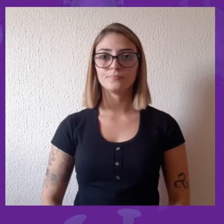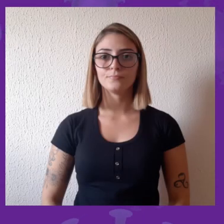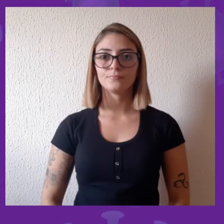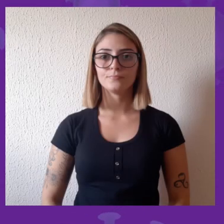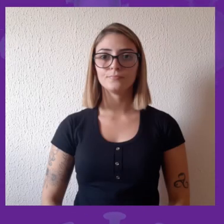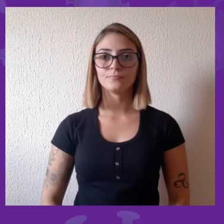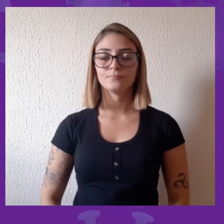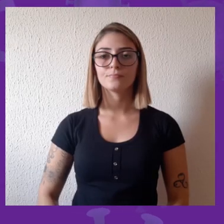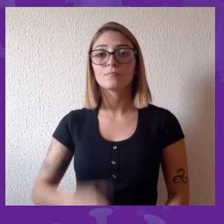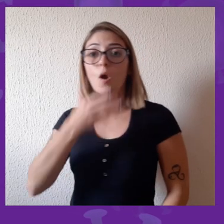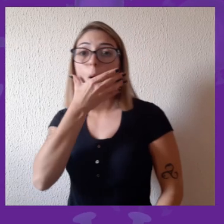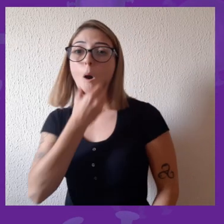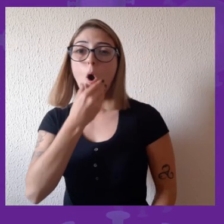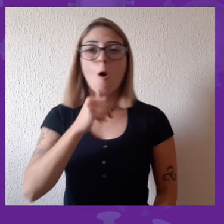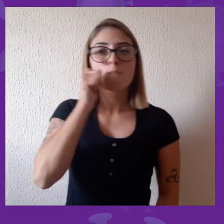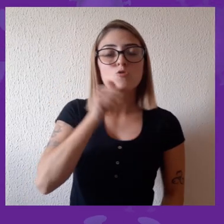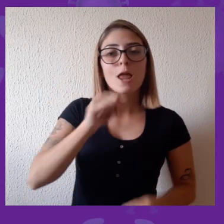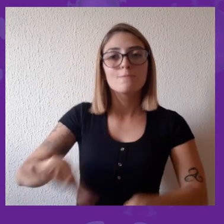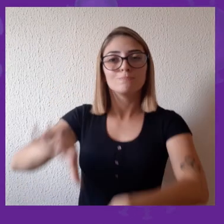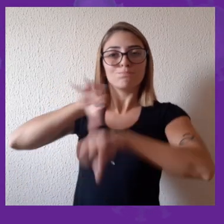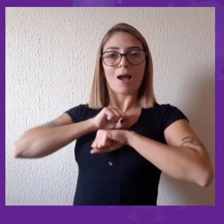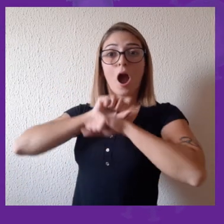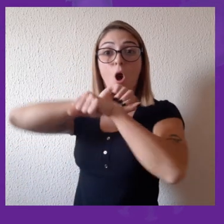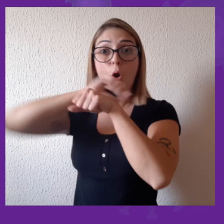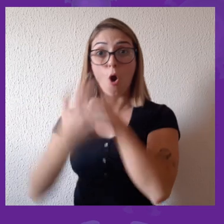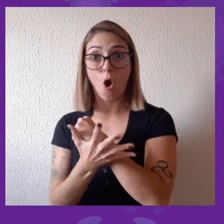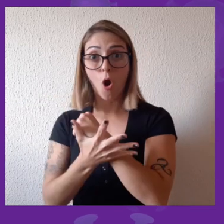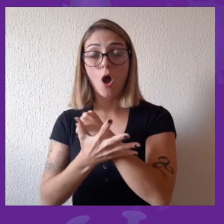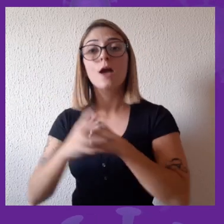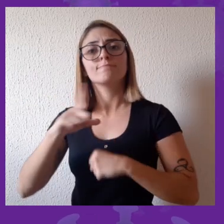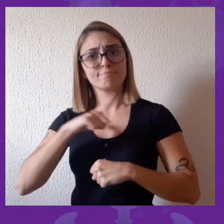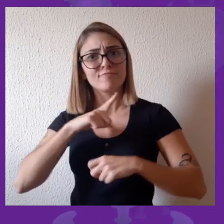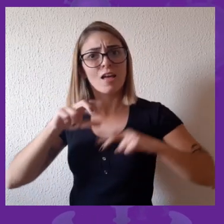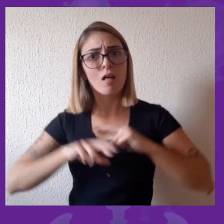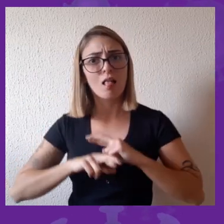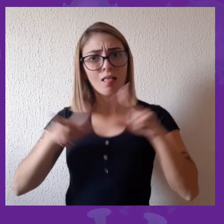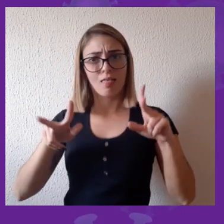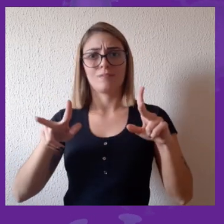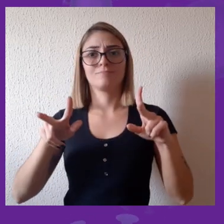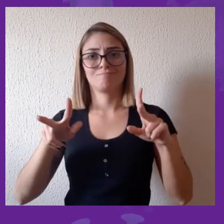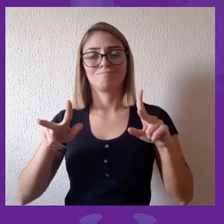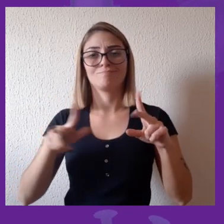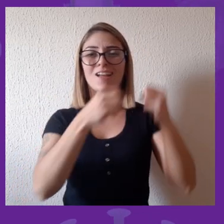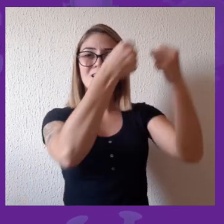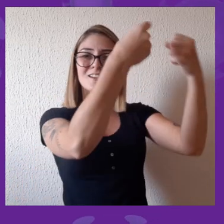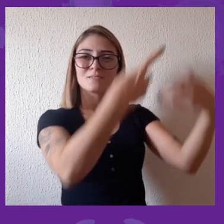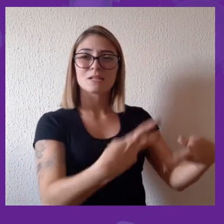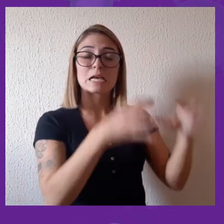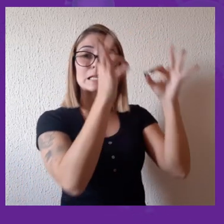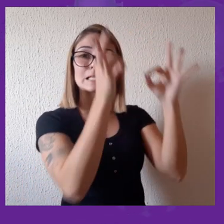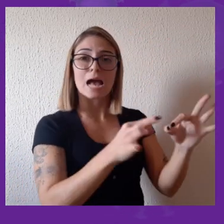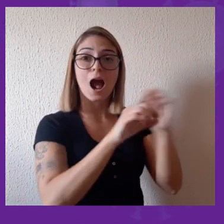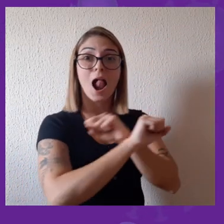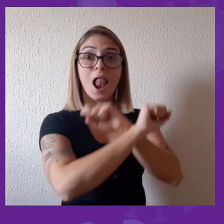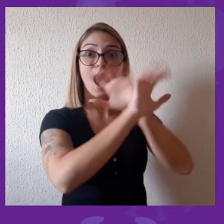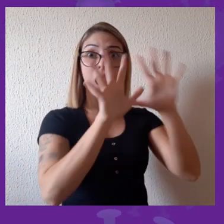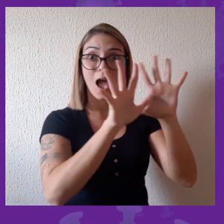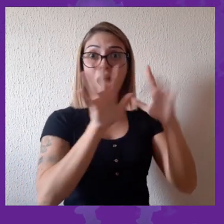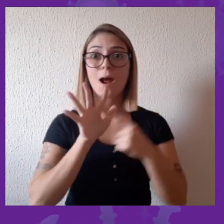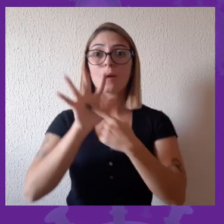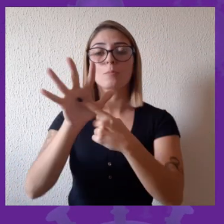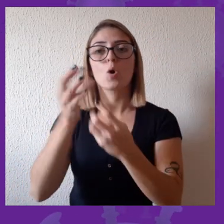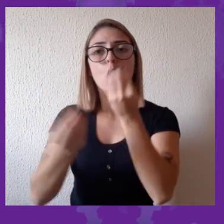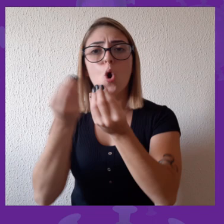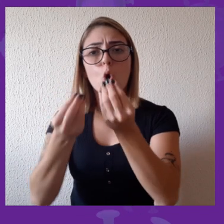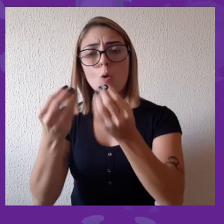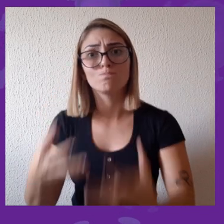Não existe ainda uma definição muito clara para explicar a diferença com que a covid afeta homens e mulheres.